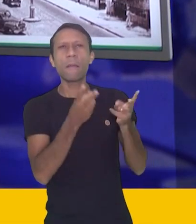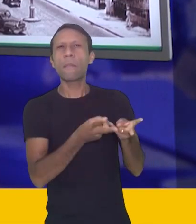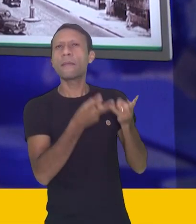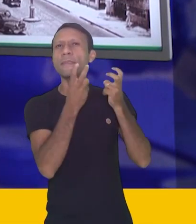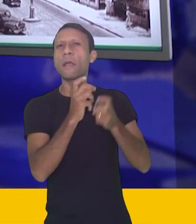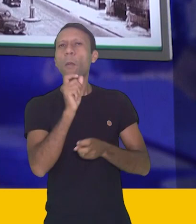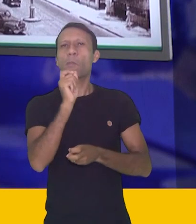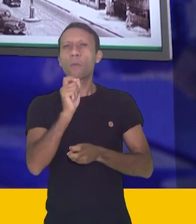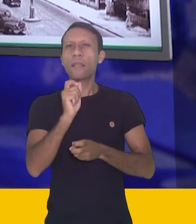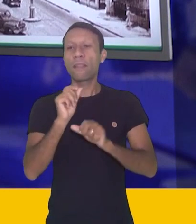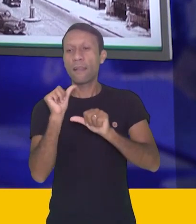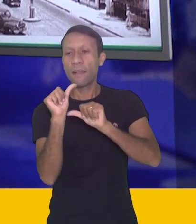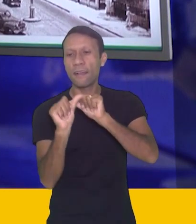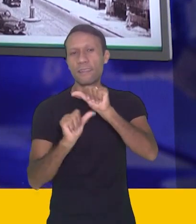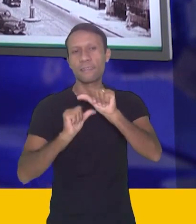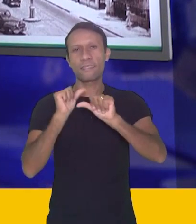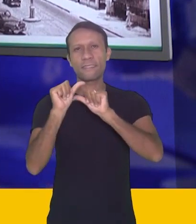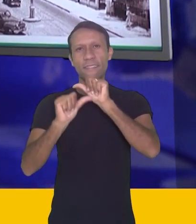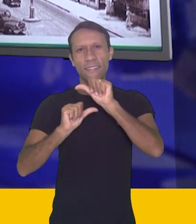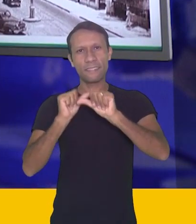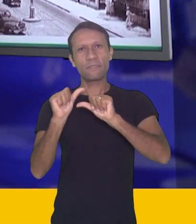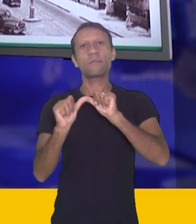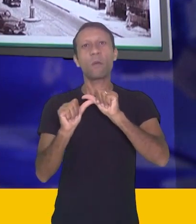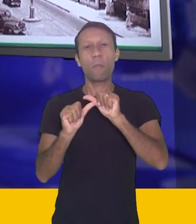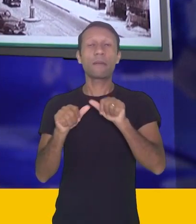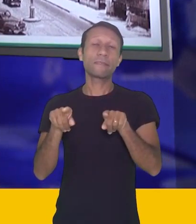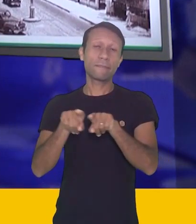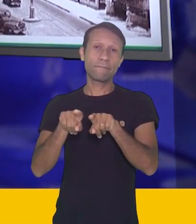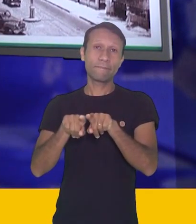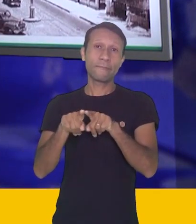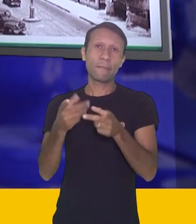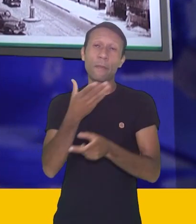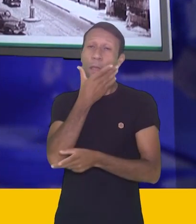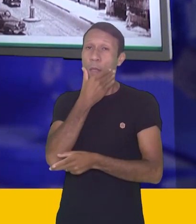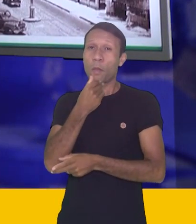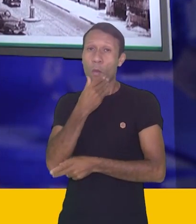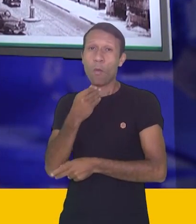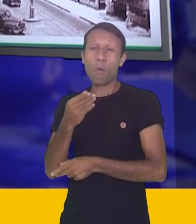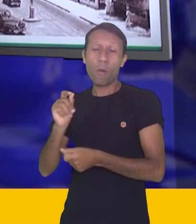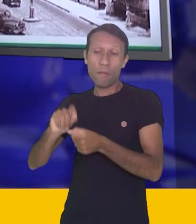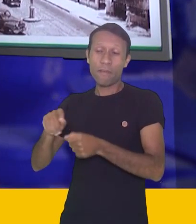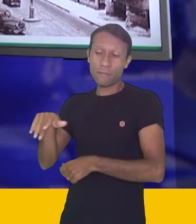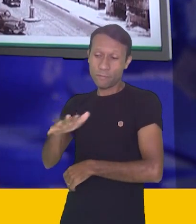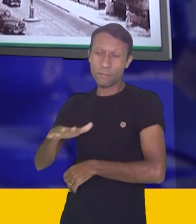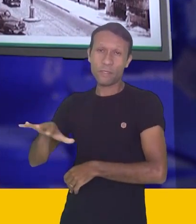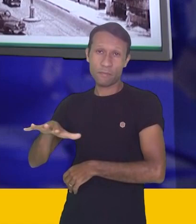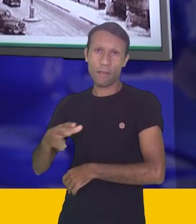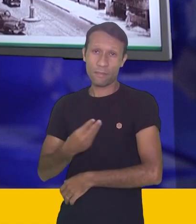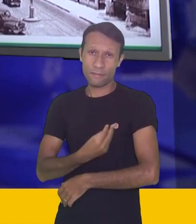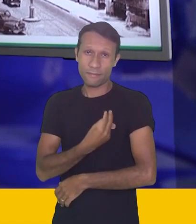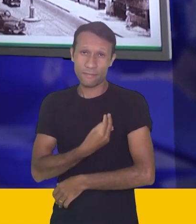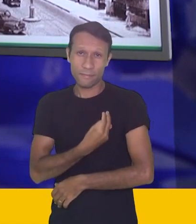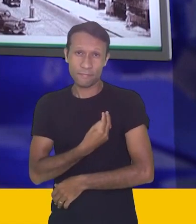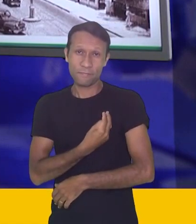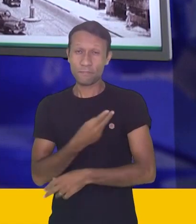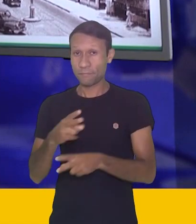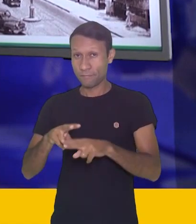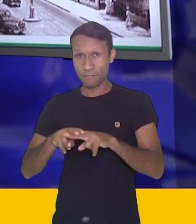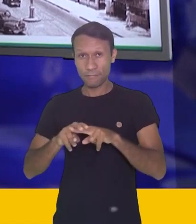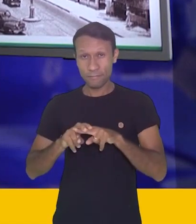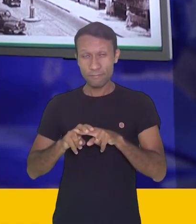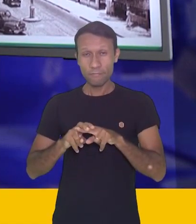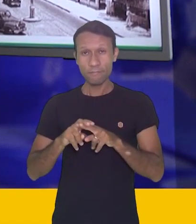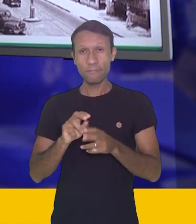da transformação e dessa apropriação que o homem faz do espaço onde ele vive. Então, automaticamente,